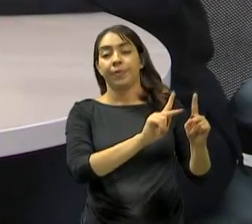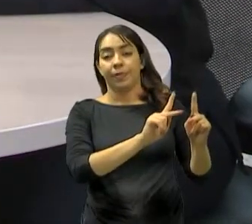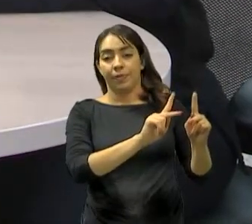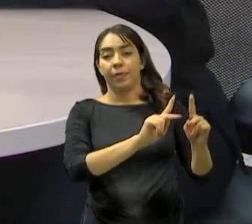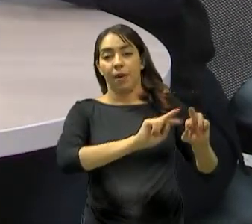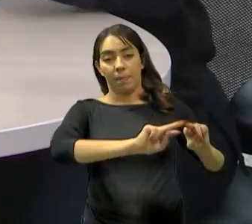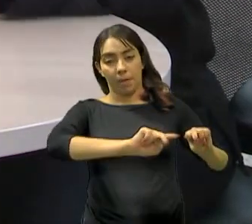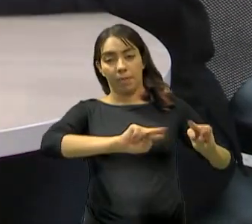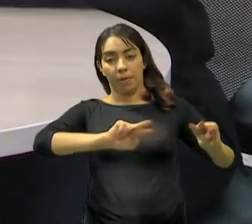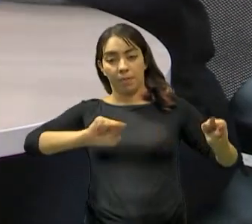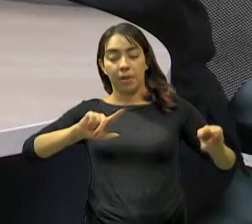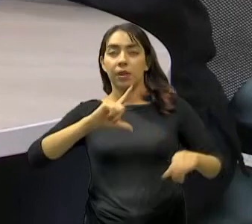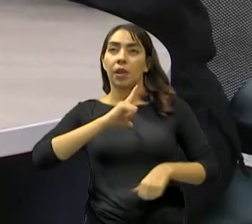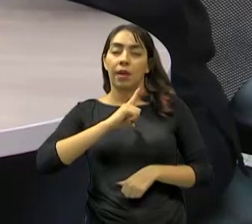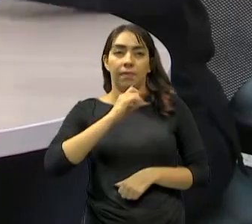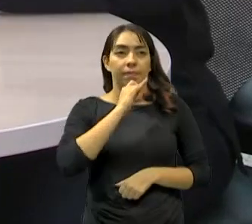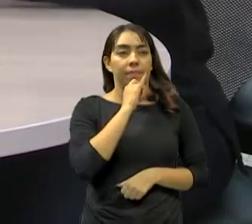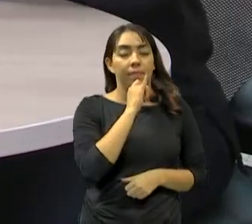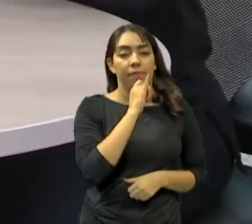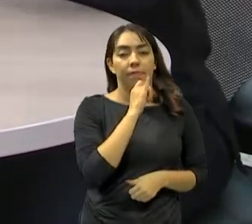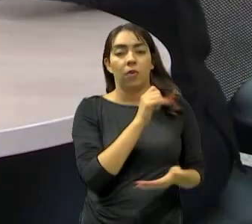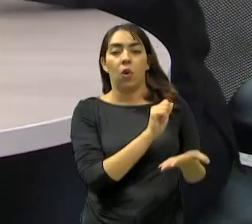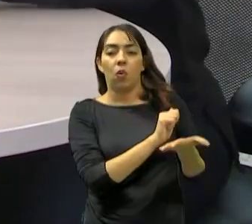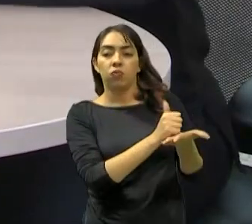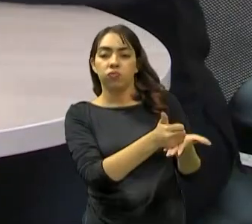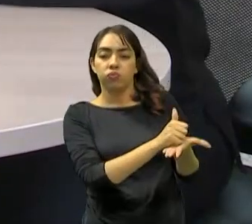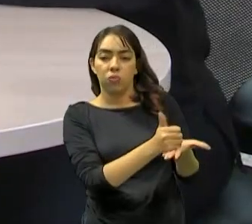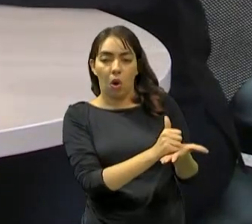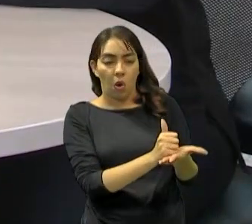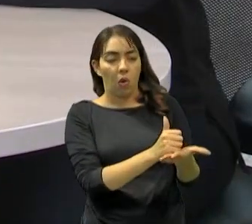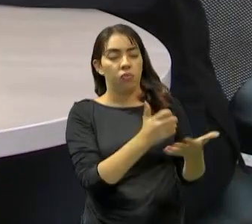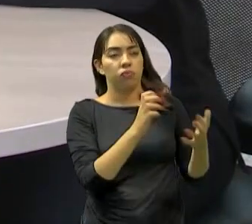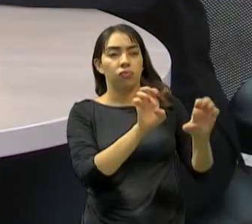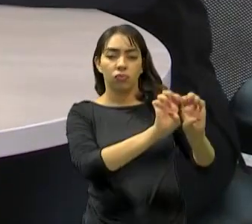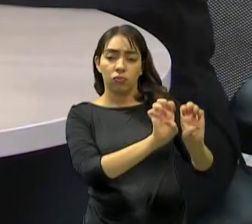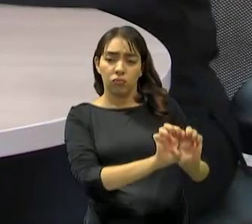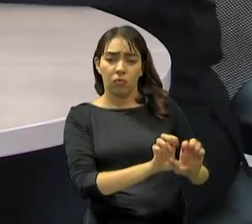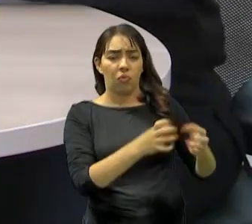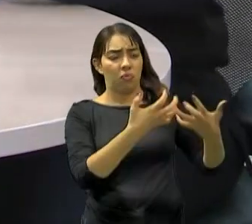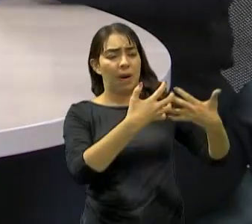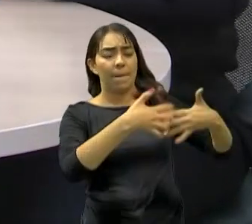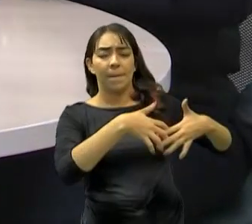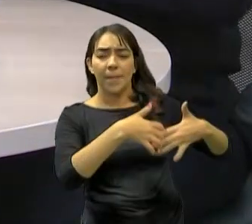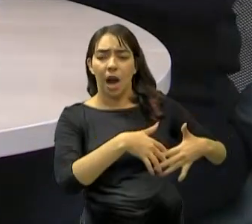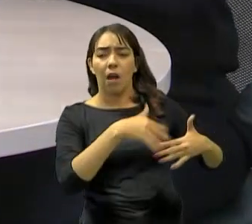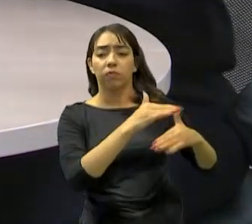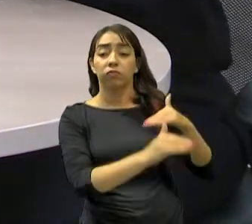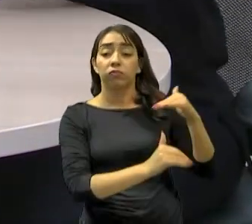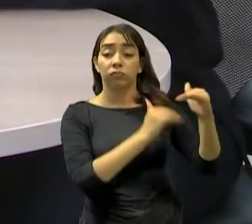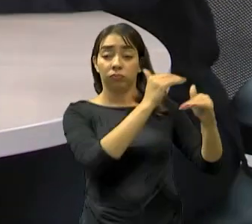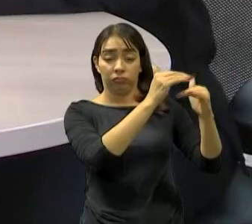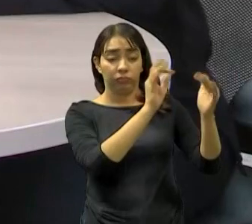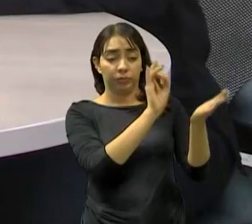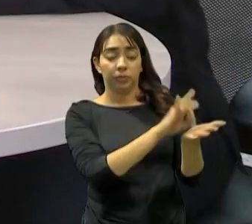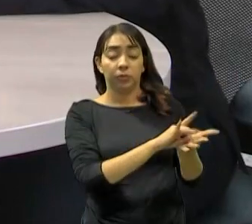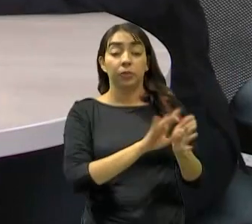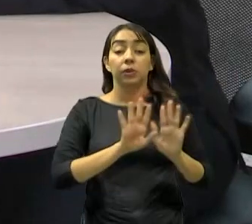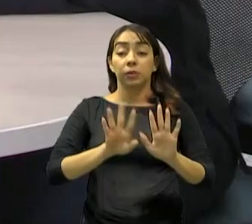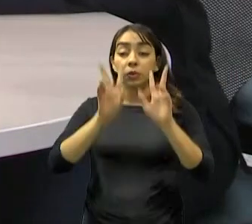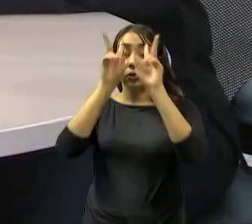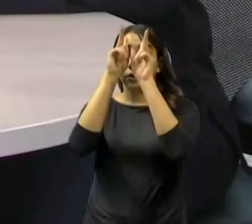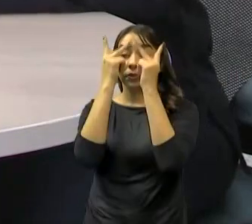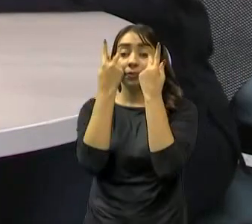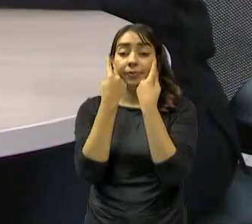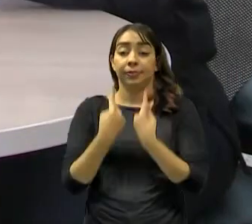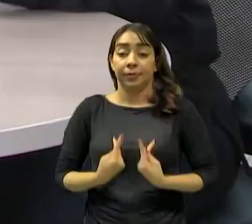robôs, com máquinas, tecnologia, robôs e tal, mas o ser humano precisa ainda se comunicar,